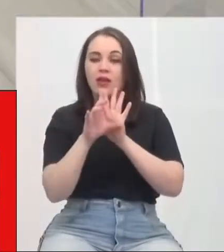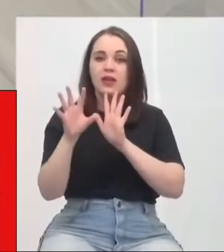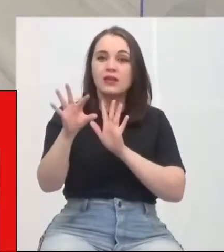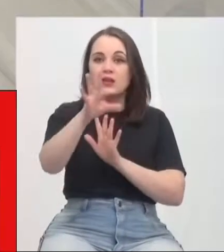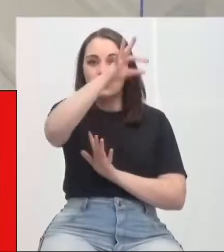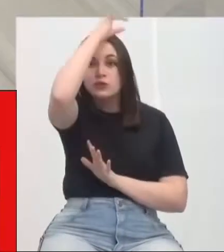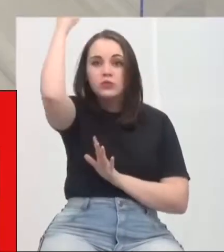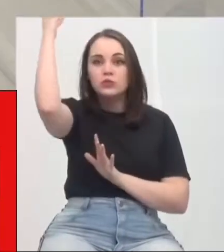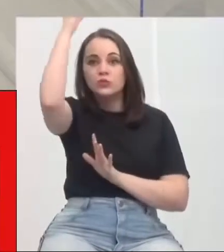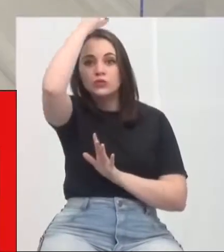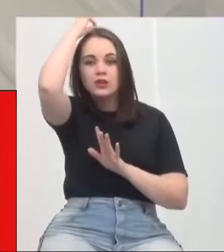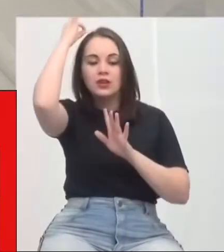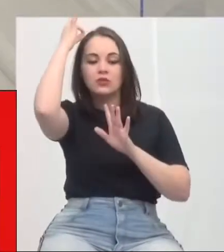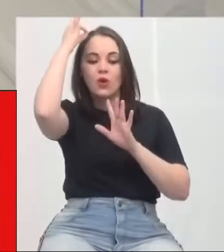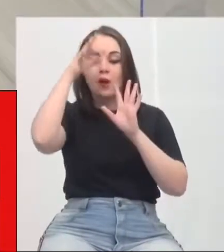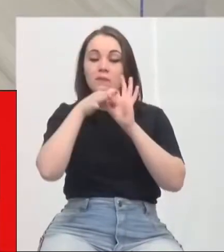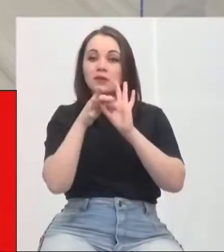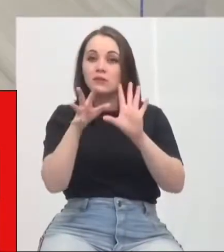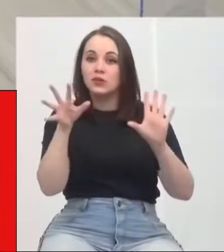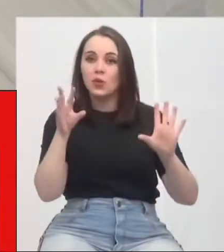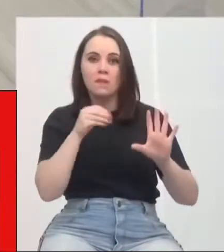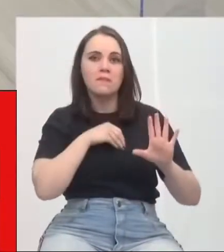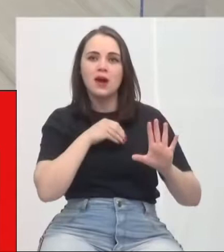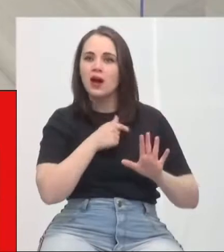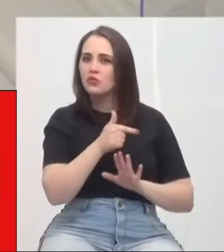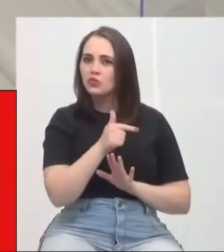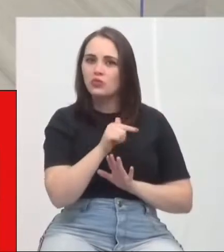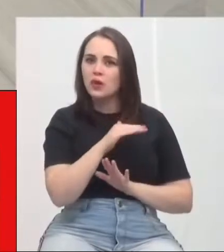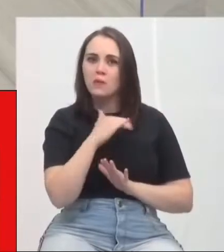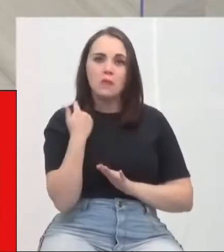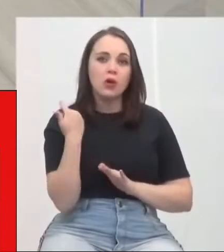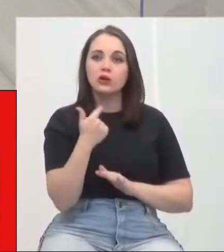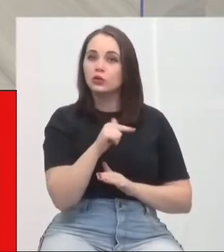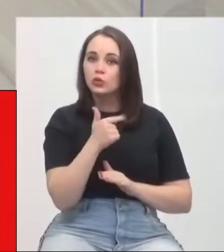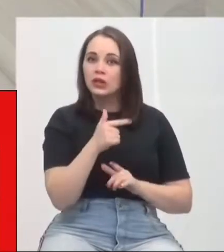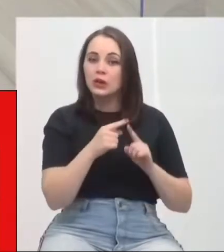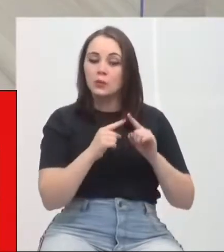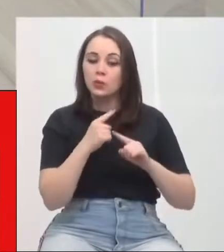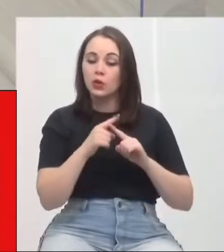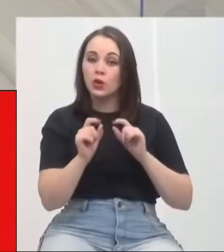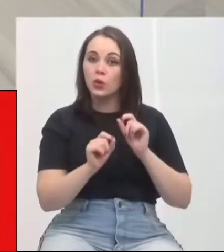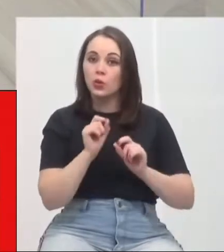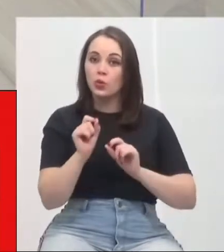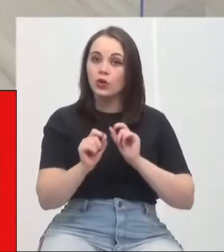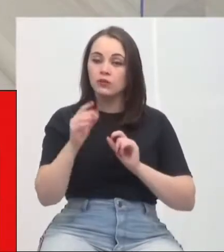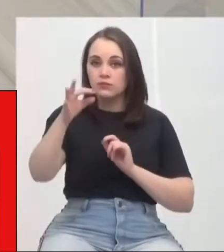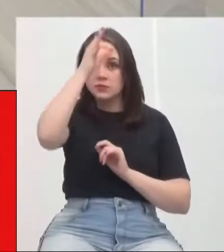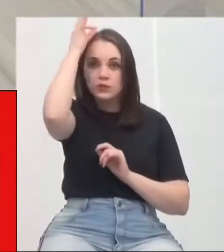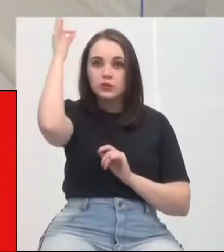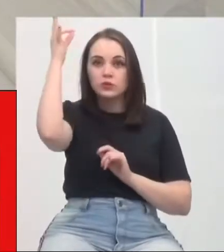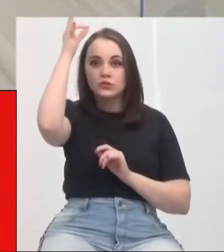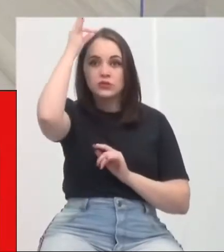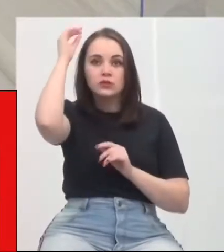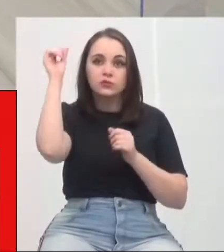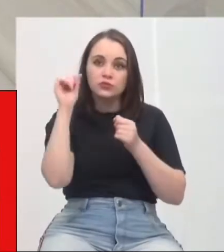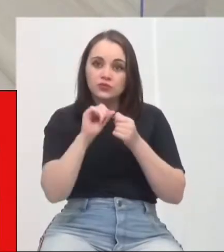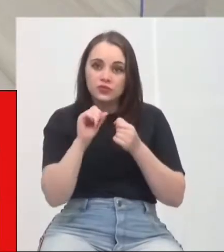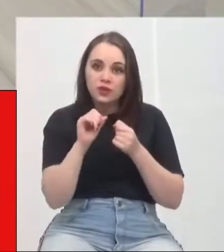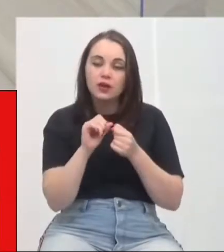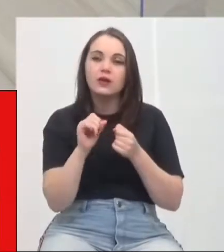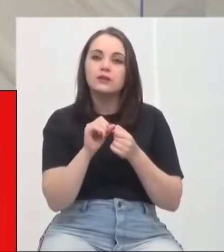libertou da lei do pecado da morte. Porque aquilo que a lei for incapaz de fazer por estar enfraquecida pela carne,